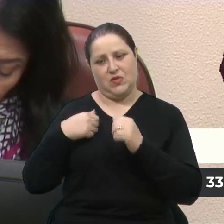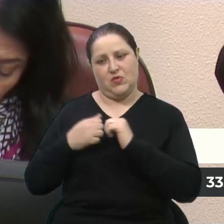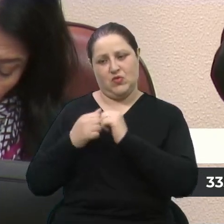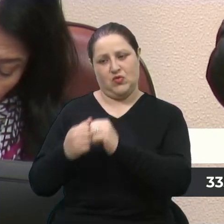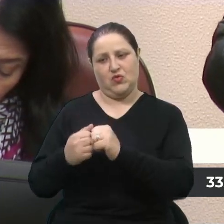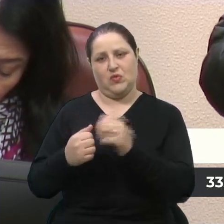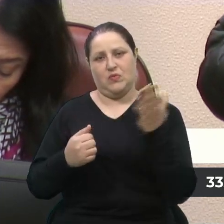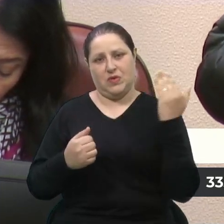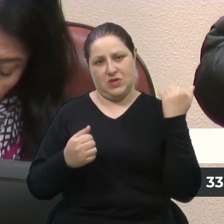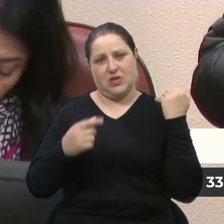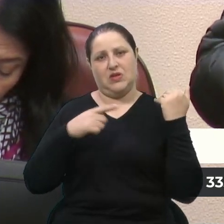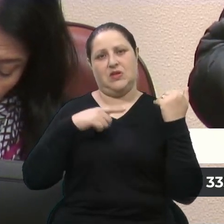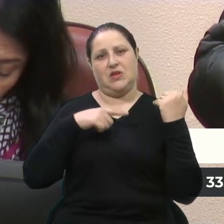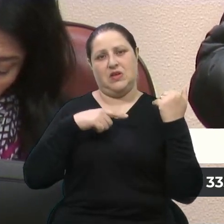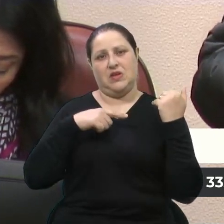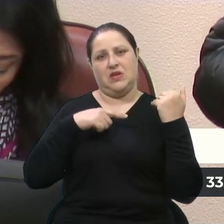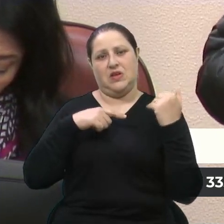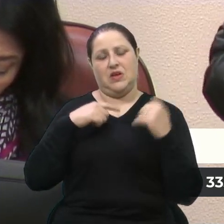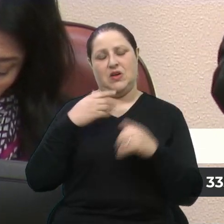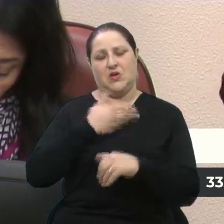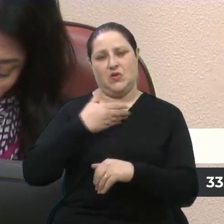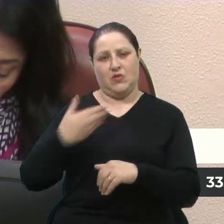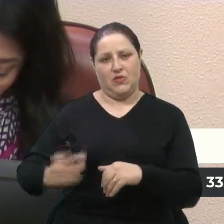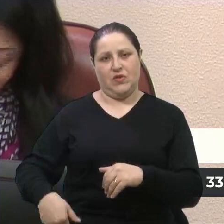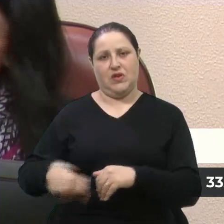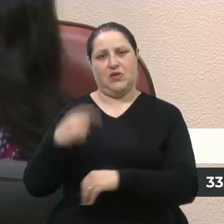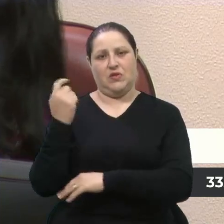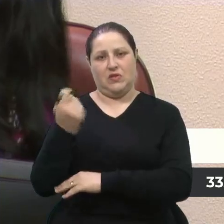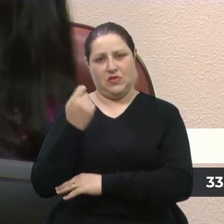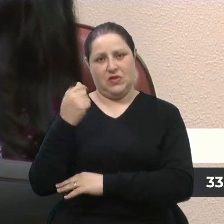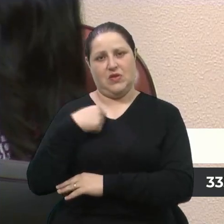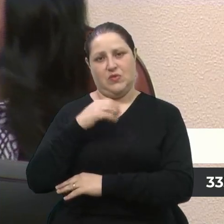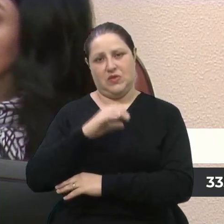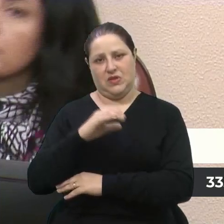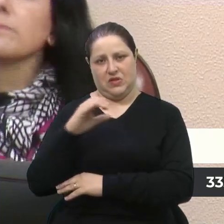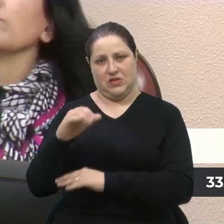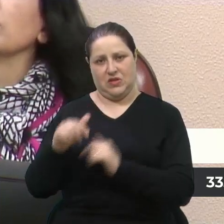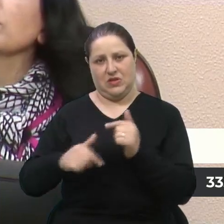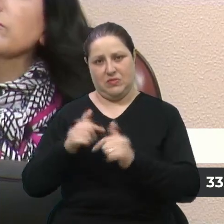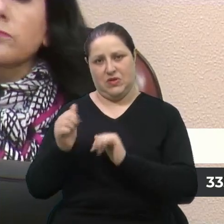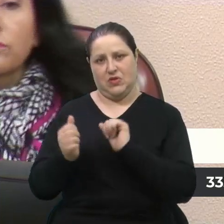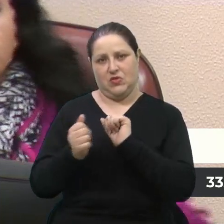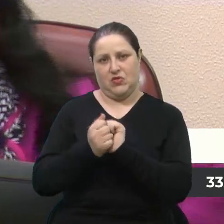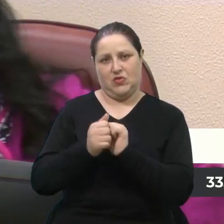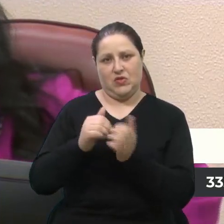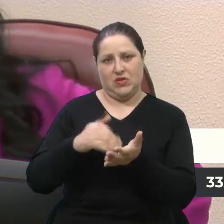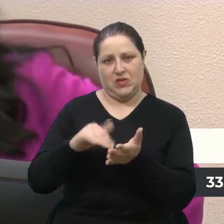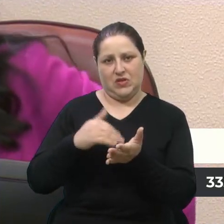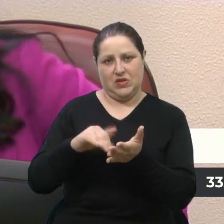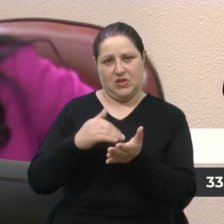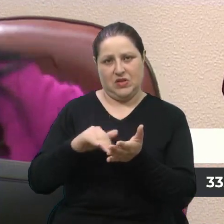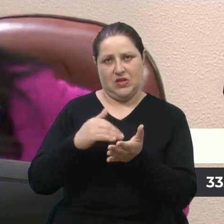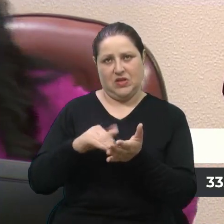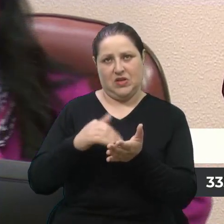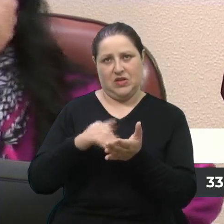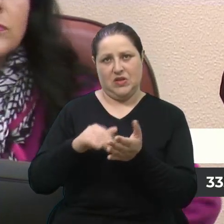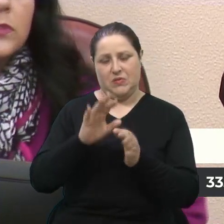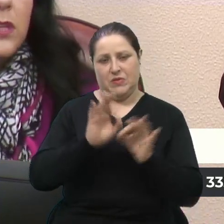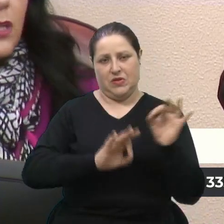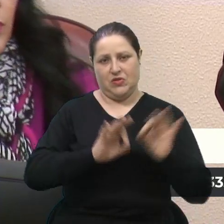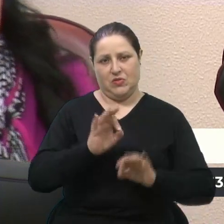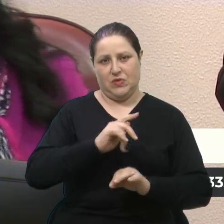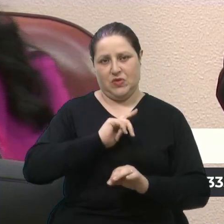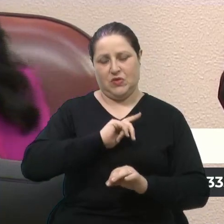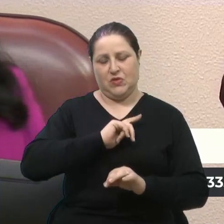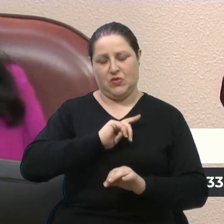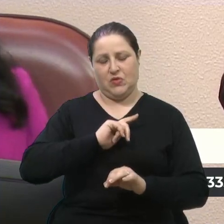governo do Estado, aí sim, junto ao secretário de Planejamento, Governança e Gestão, era a Secretaria de